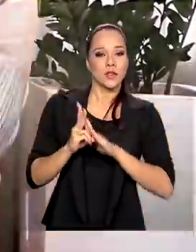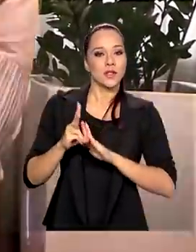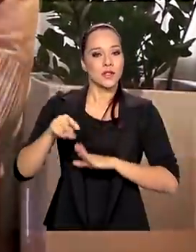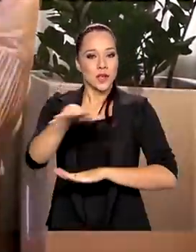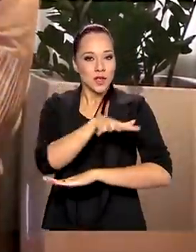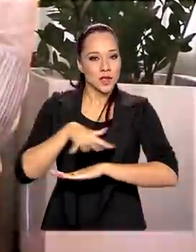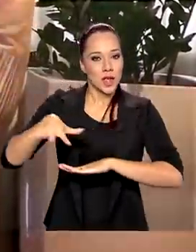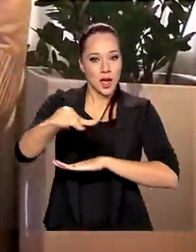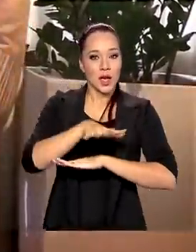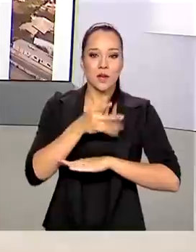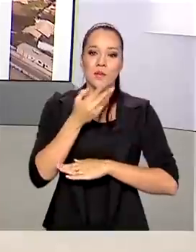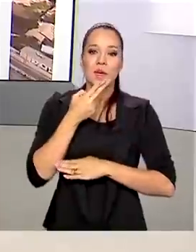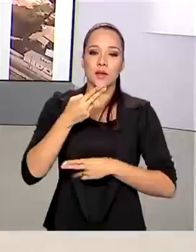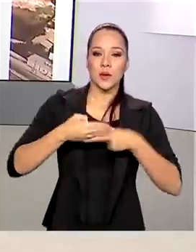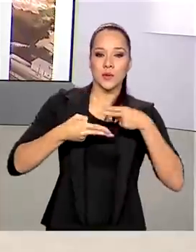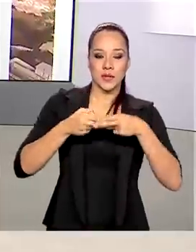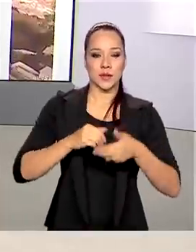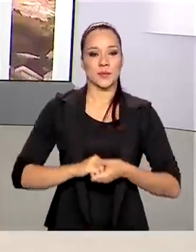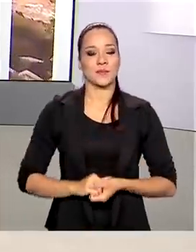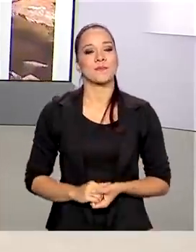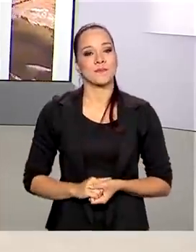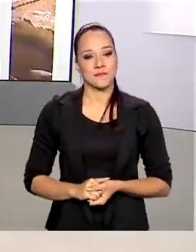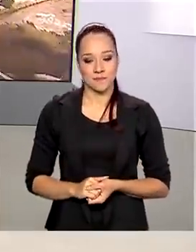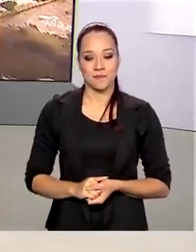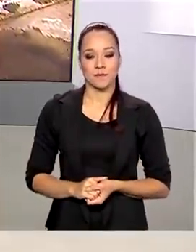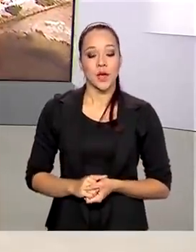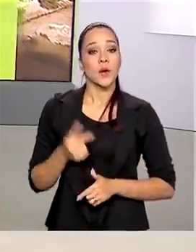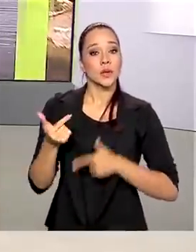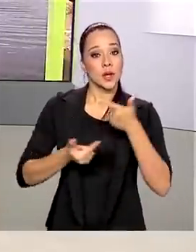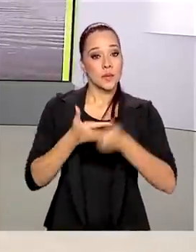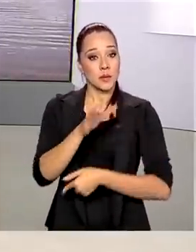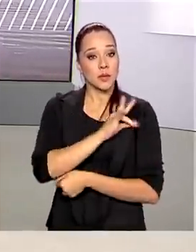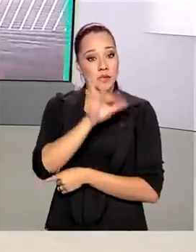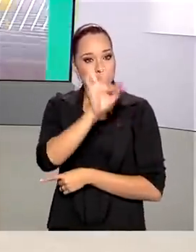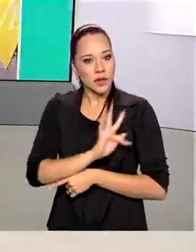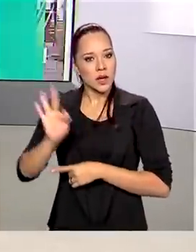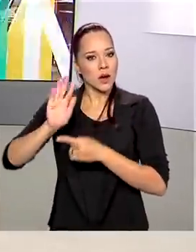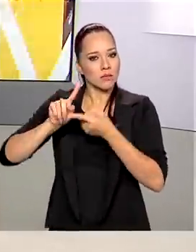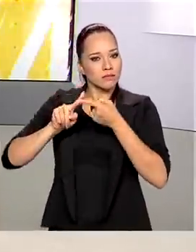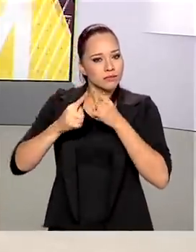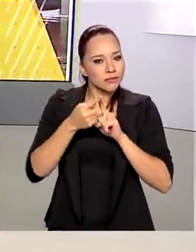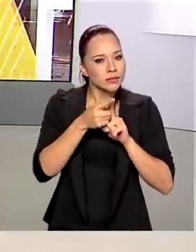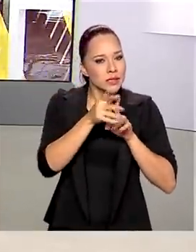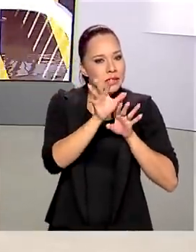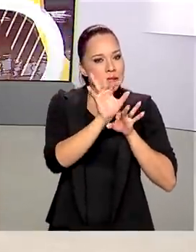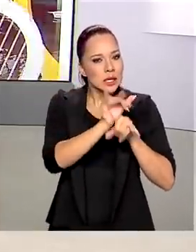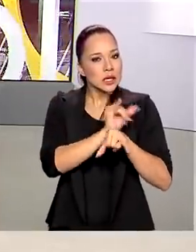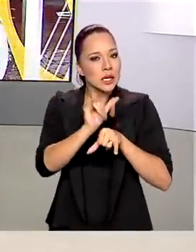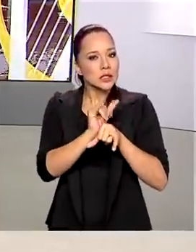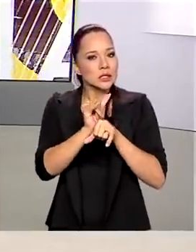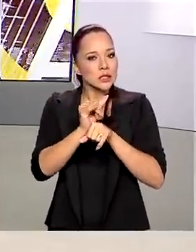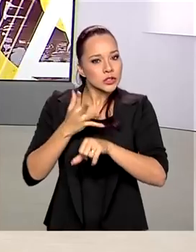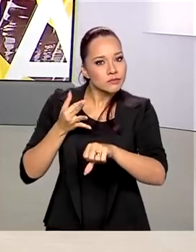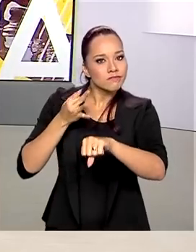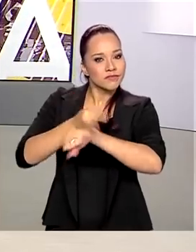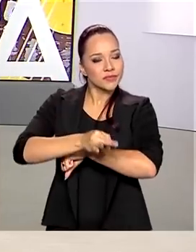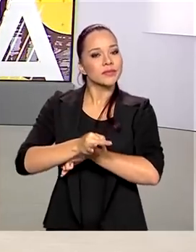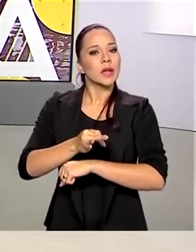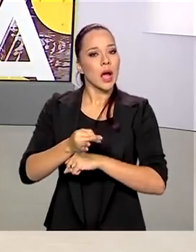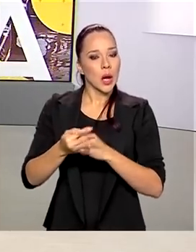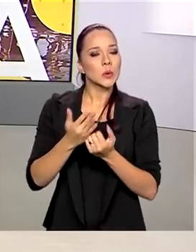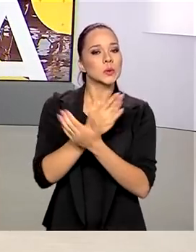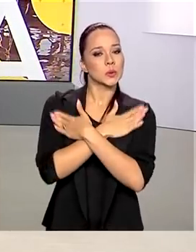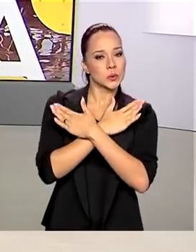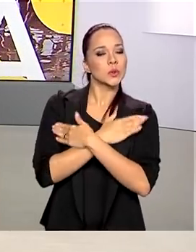na área da usina. Uma operação da Polícia Federal desarticulou um esquema de fraudes ao seguro-desemprego e